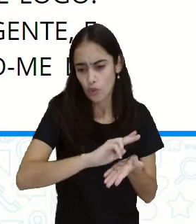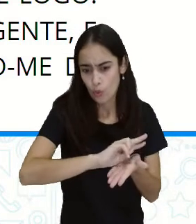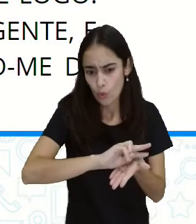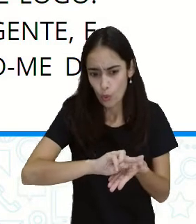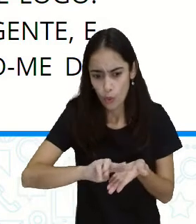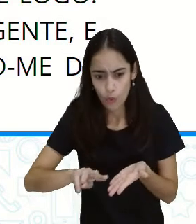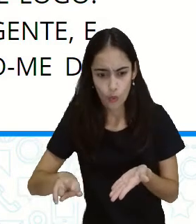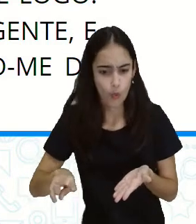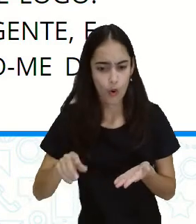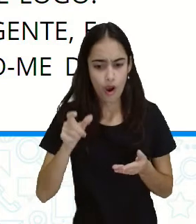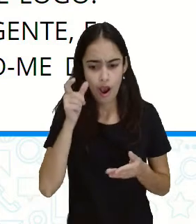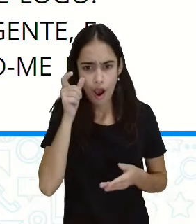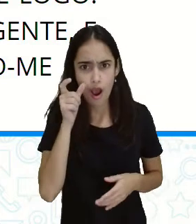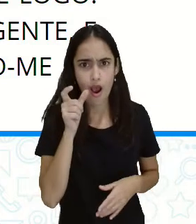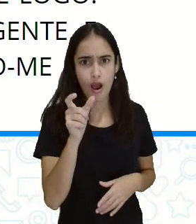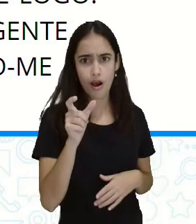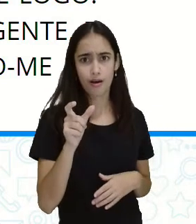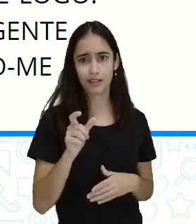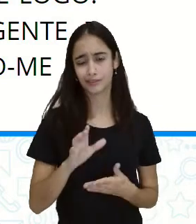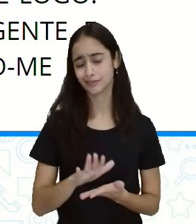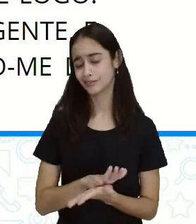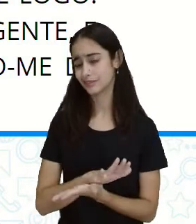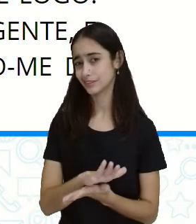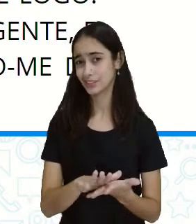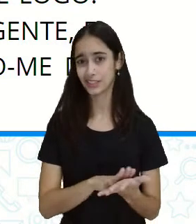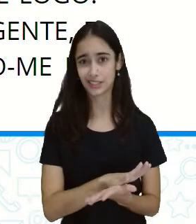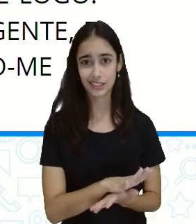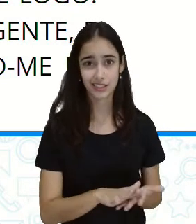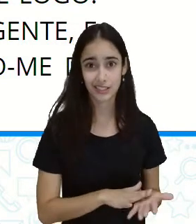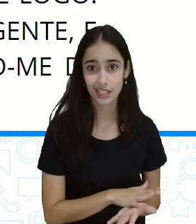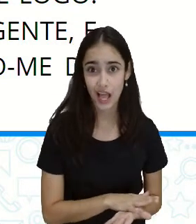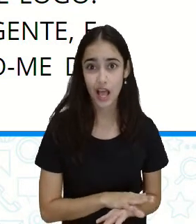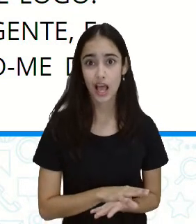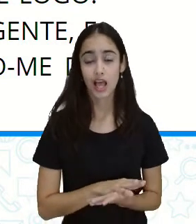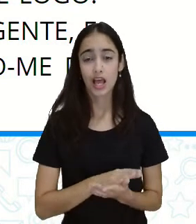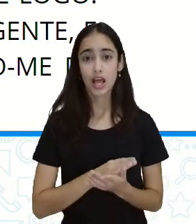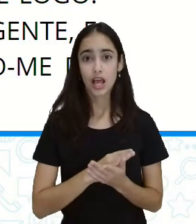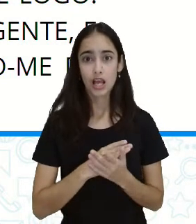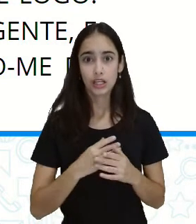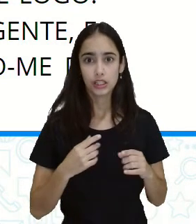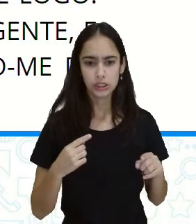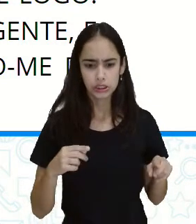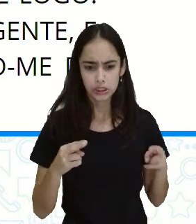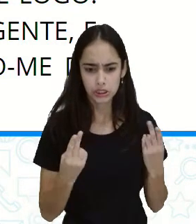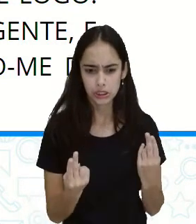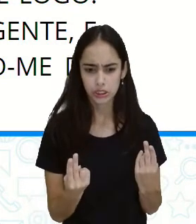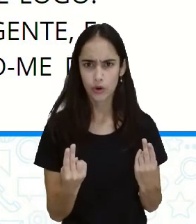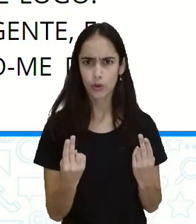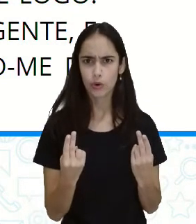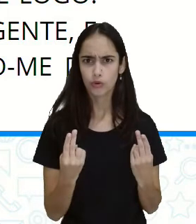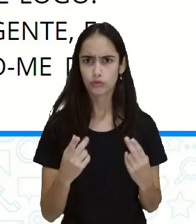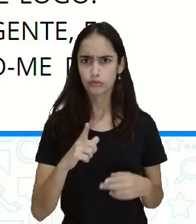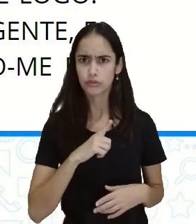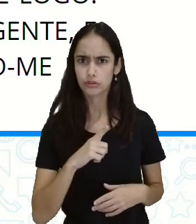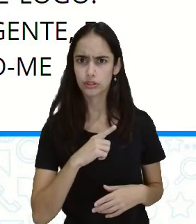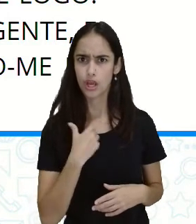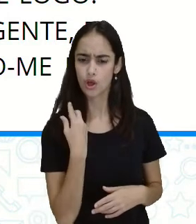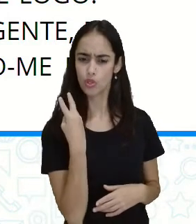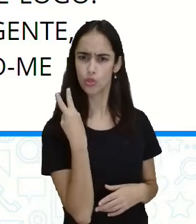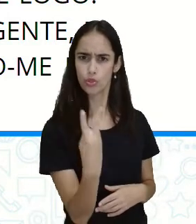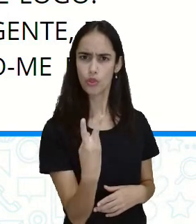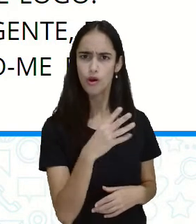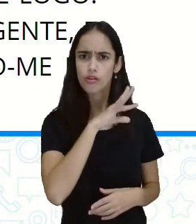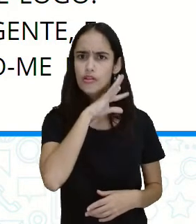Mas nada me impressionou tanto como dois animais que eu vi no terreiro.